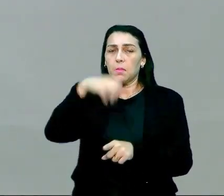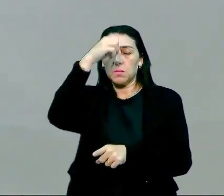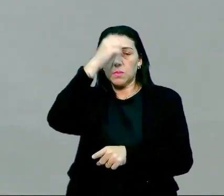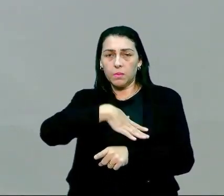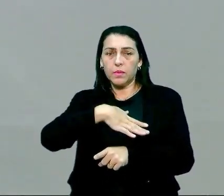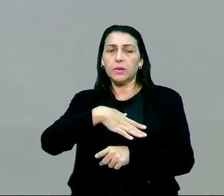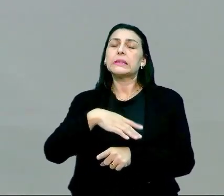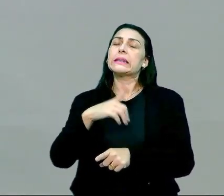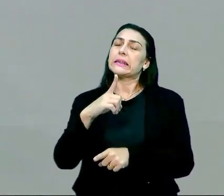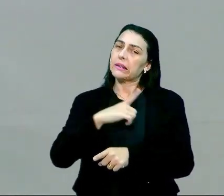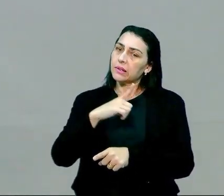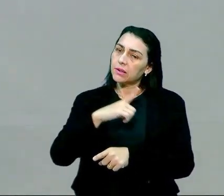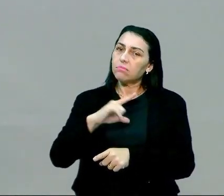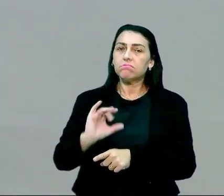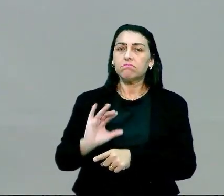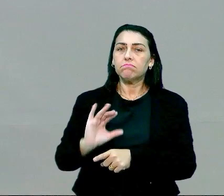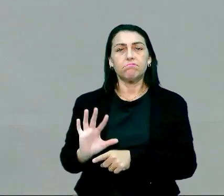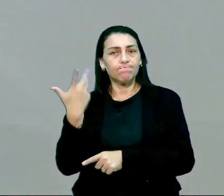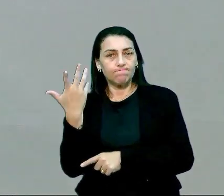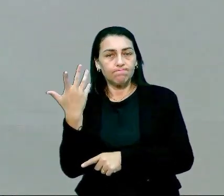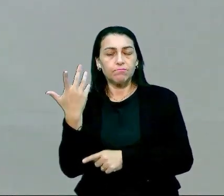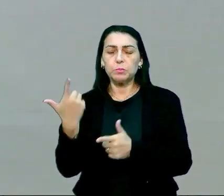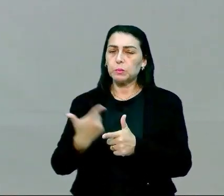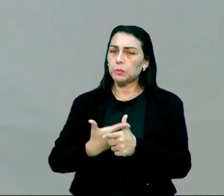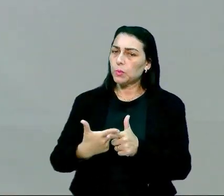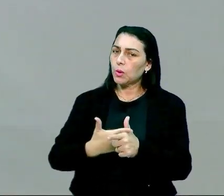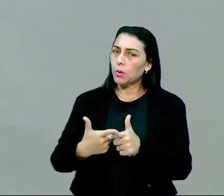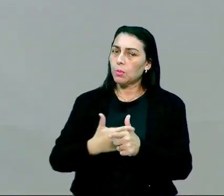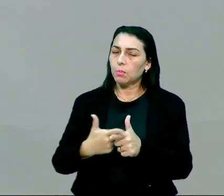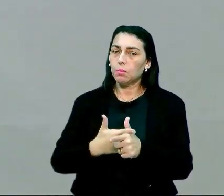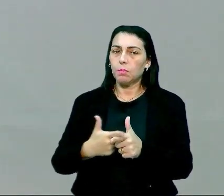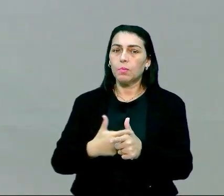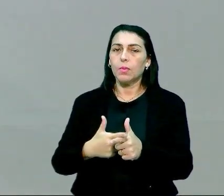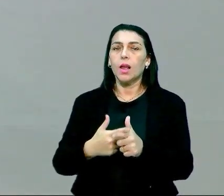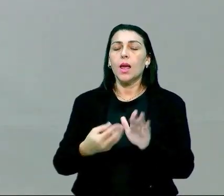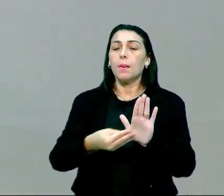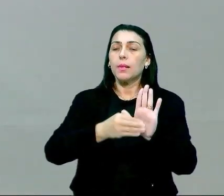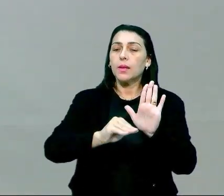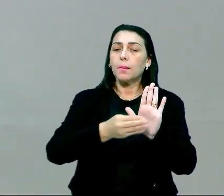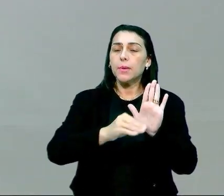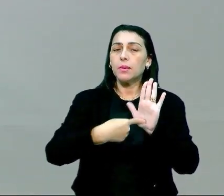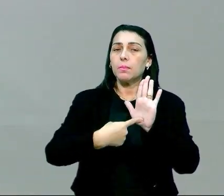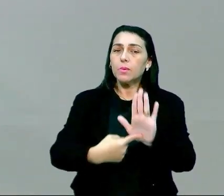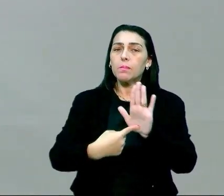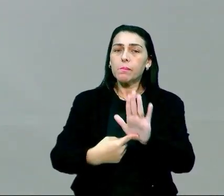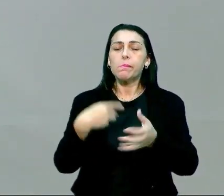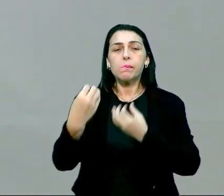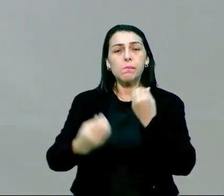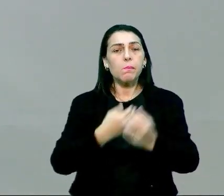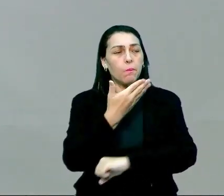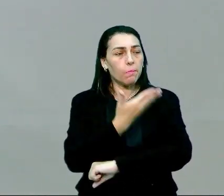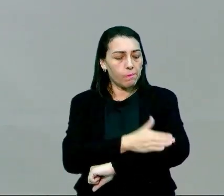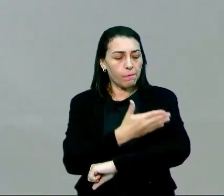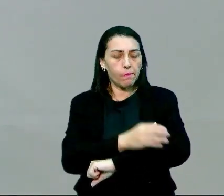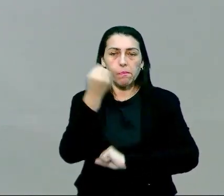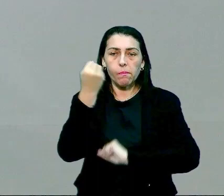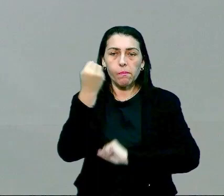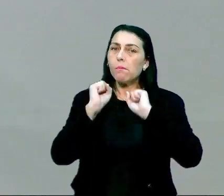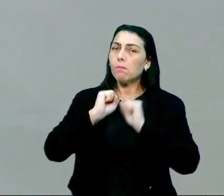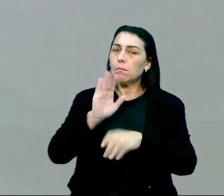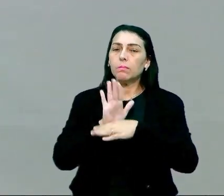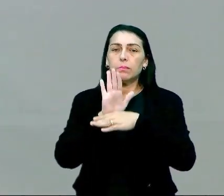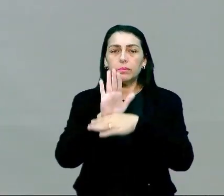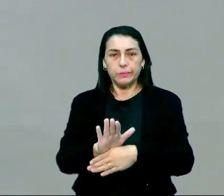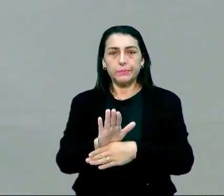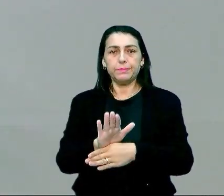depressão, tem sido muito ilustrado na mídia. Então, como que a atividade física pode colaborar?